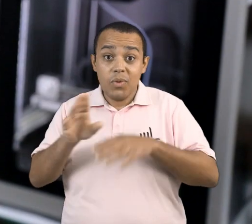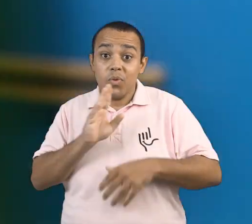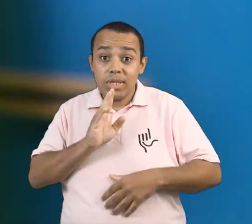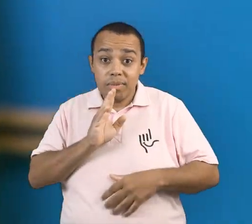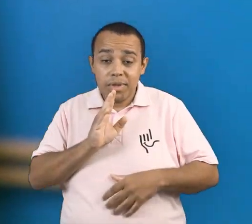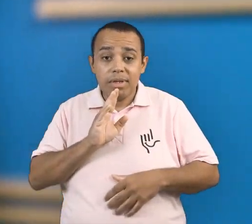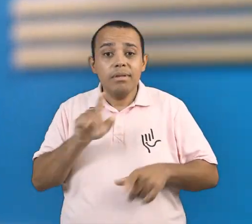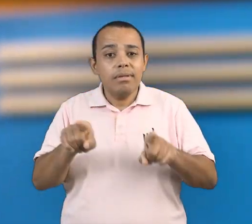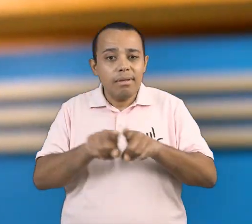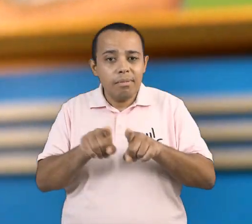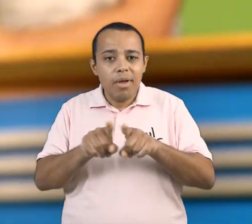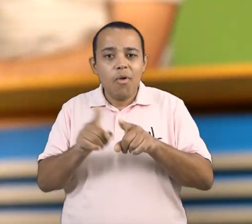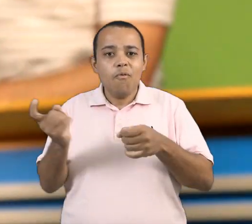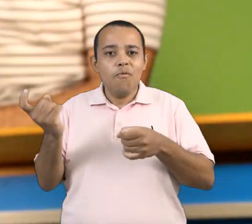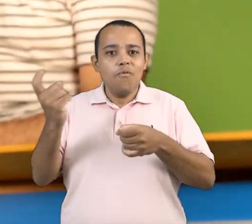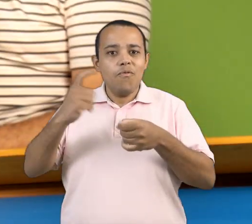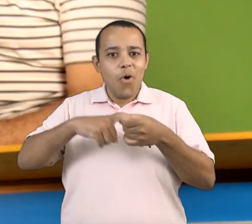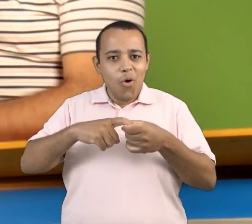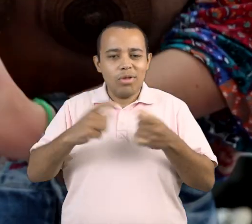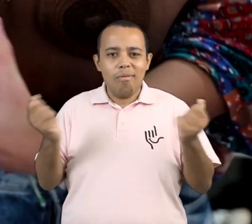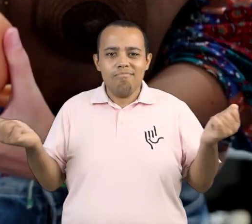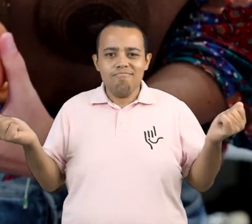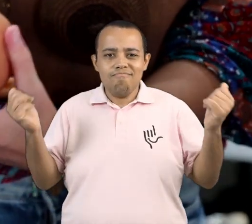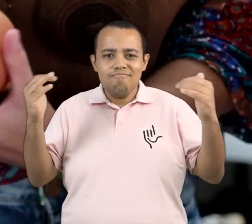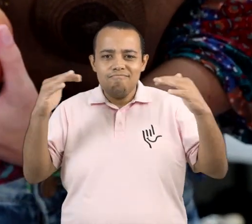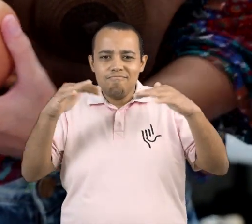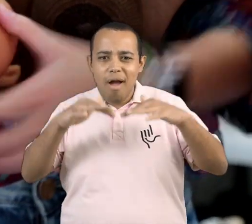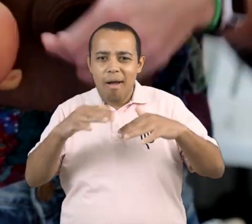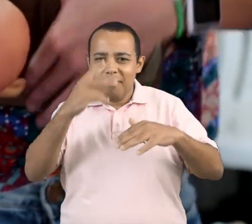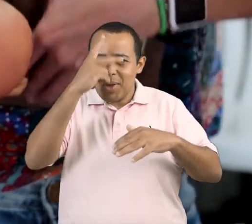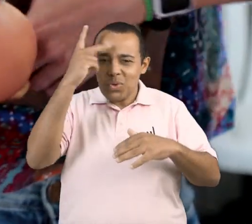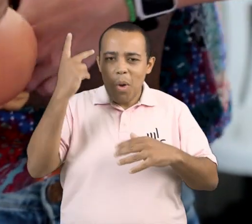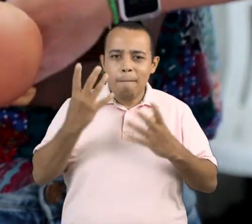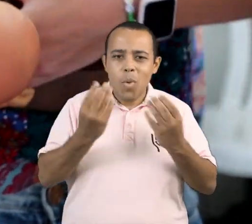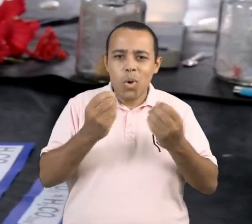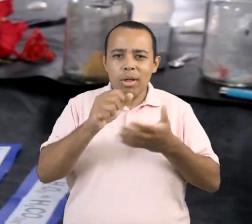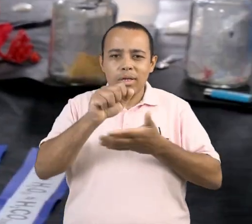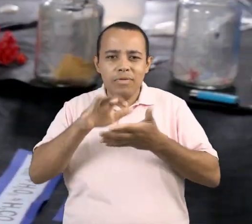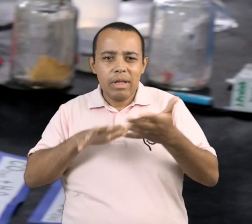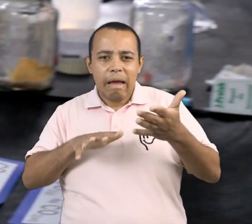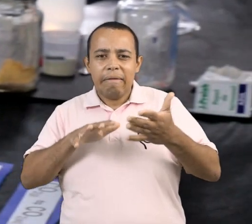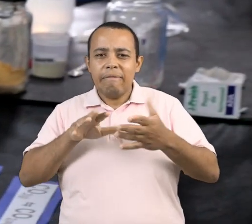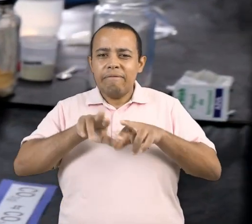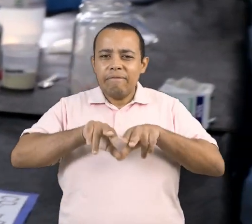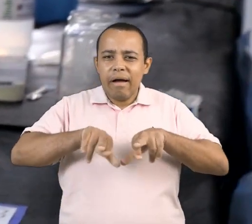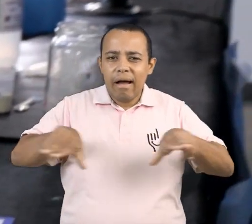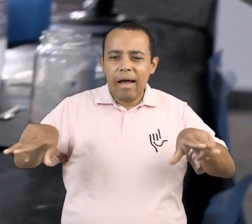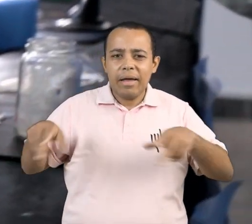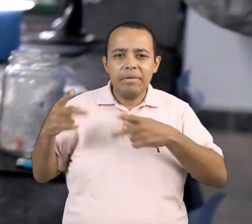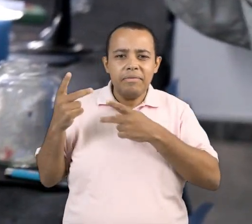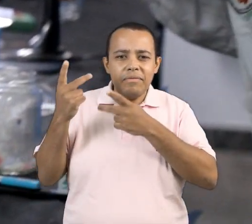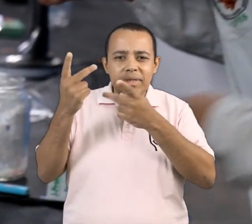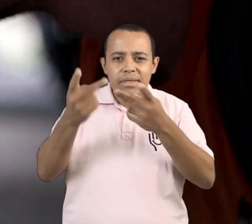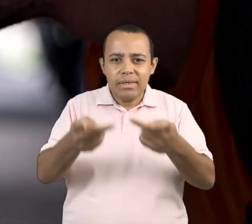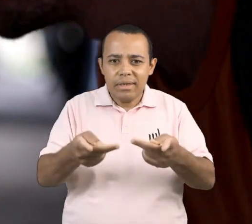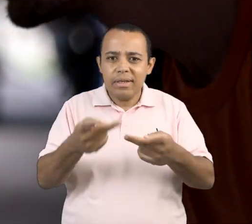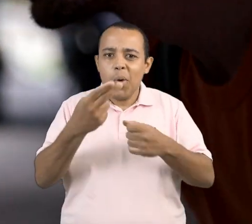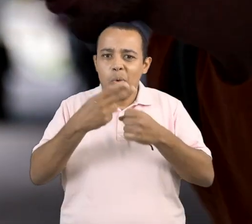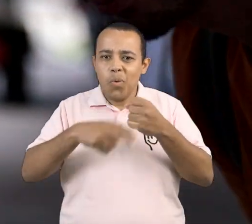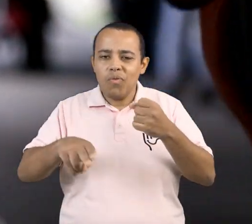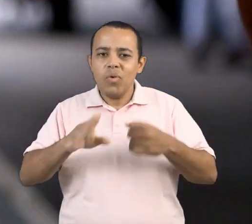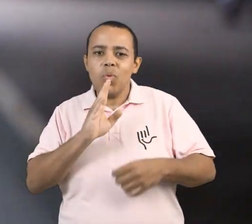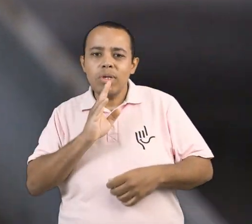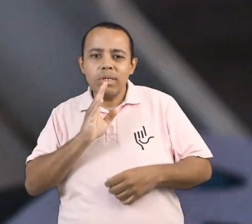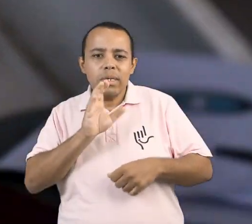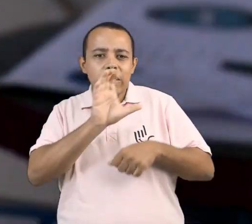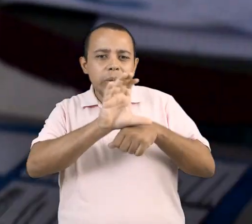do Conhecimento voltou a colorir as nossas lentes com muitas atividades e um público diverso, que visita a UFIS para